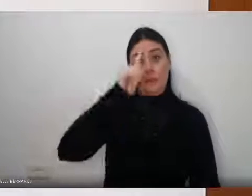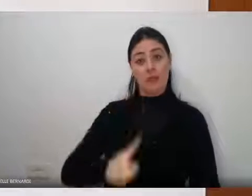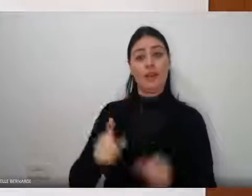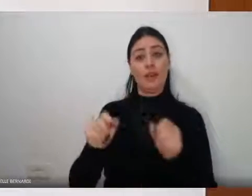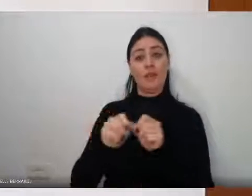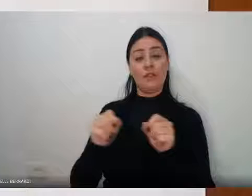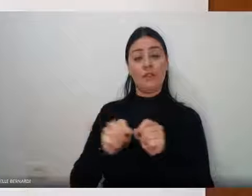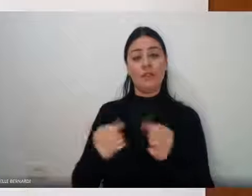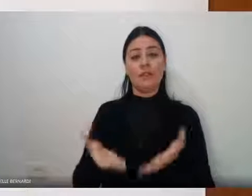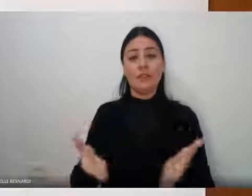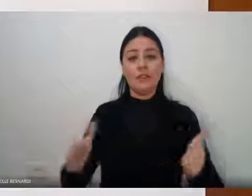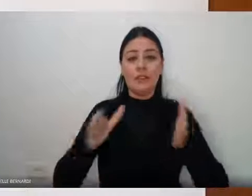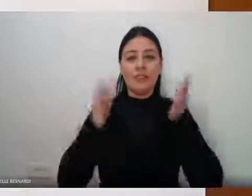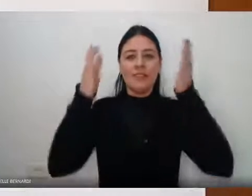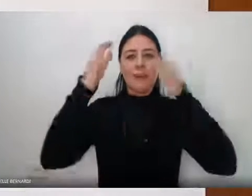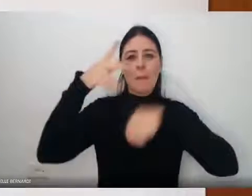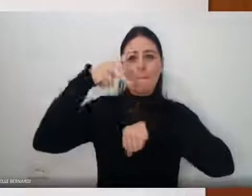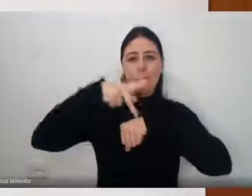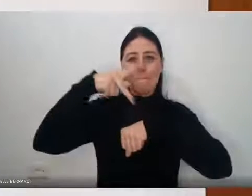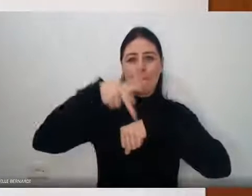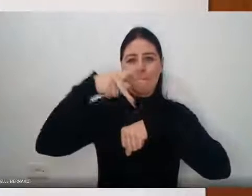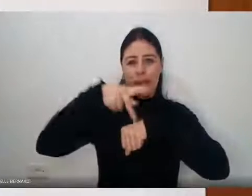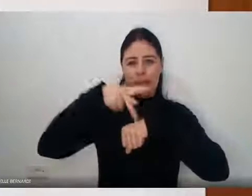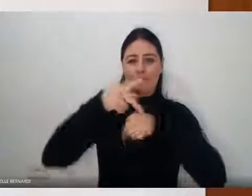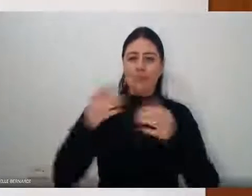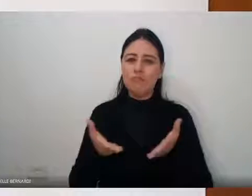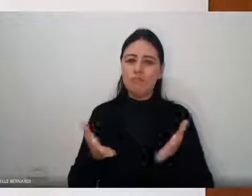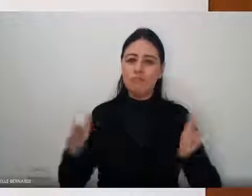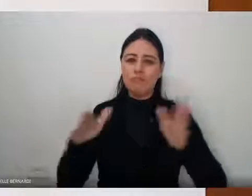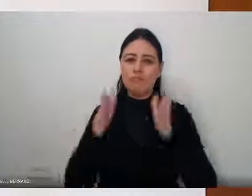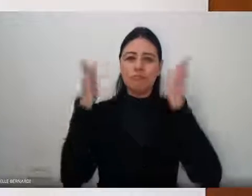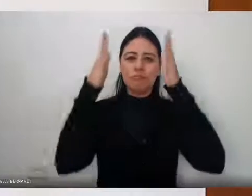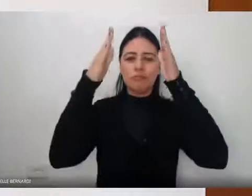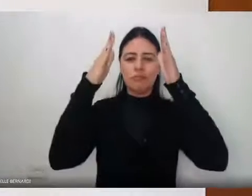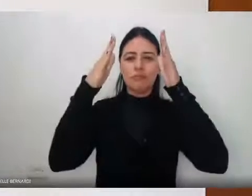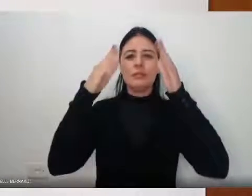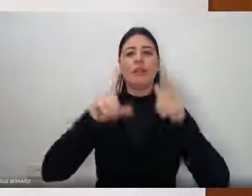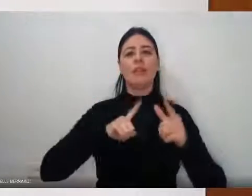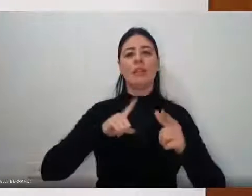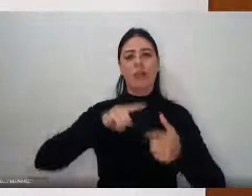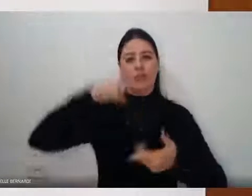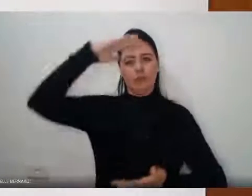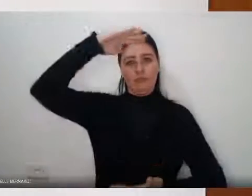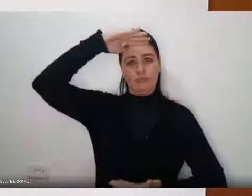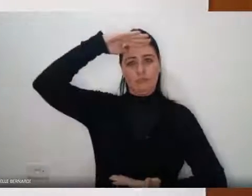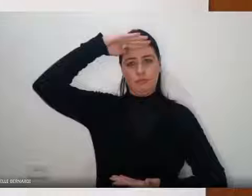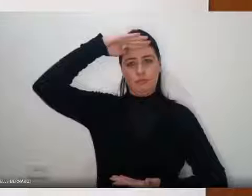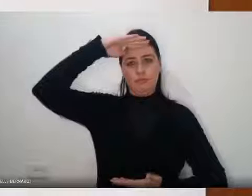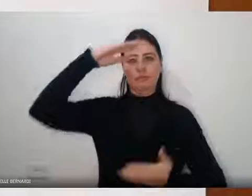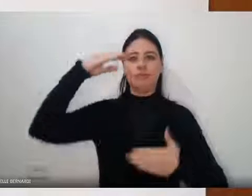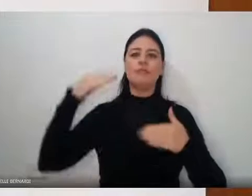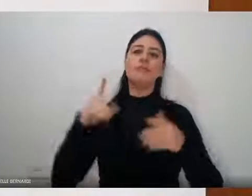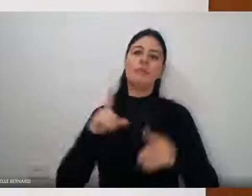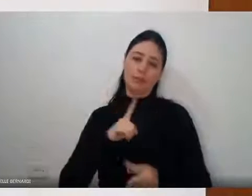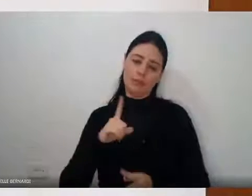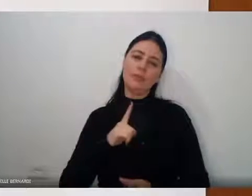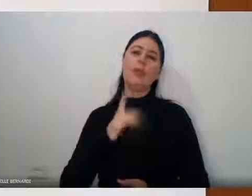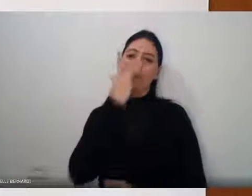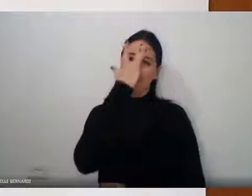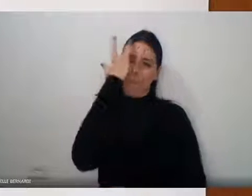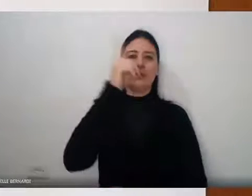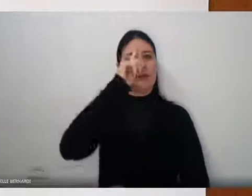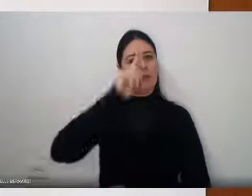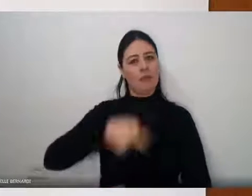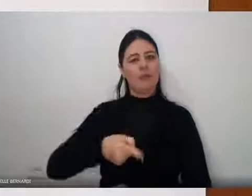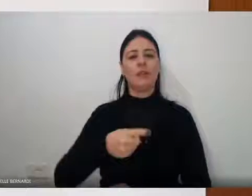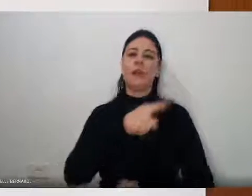cabeça. Então, a pessoa mandava o escultor fazer uma escultura, uma estátua do seu busto, para